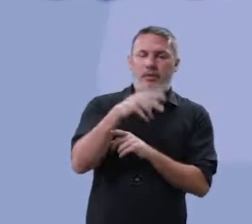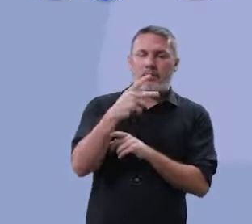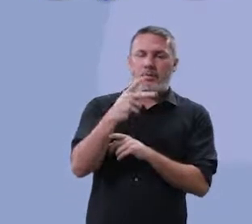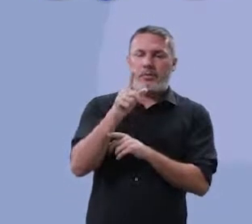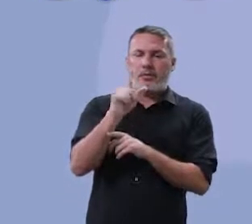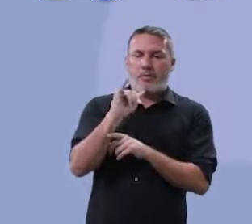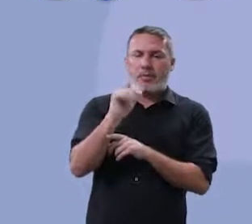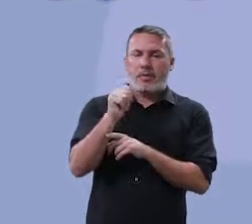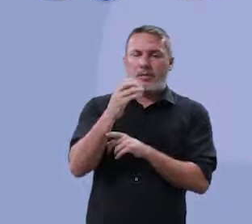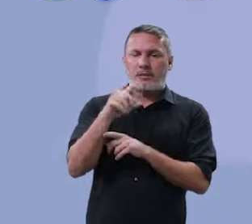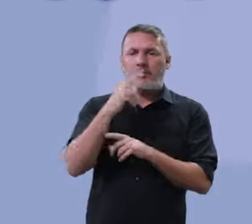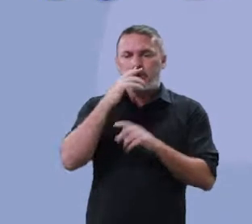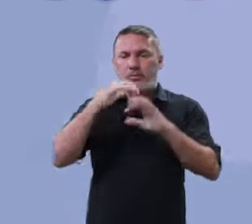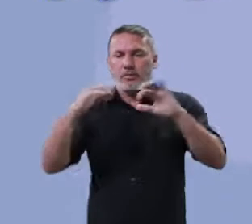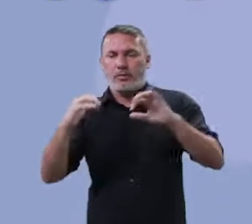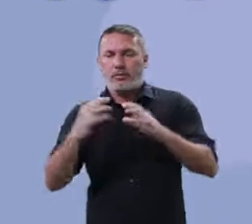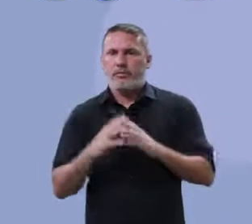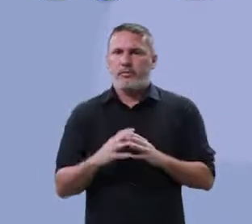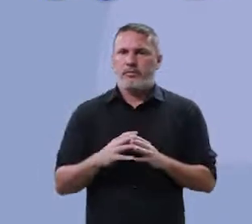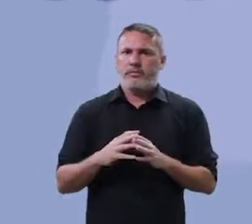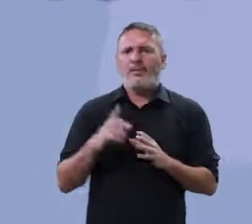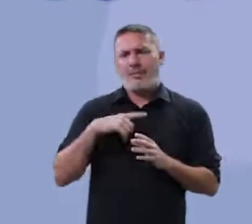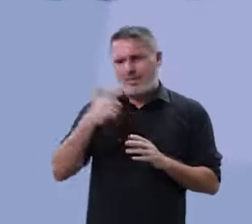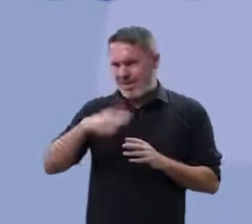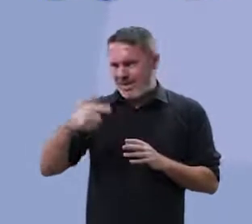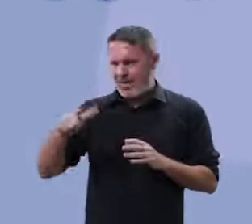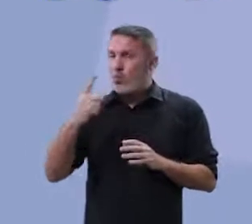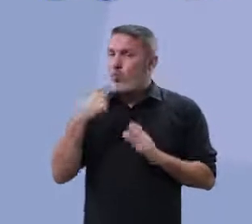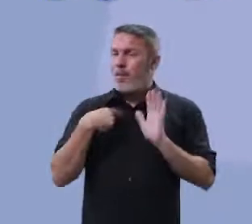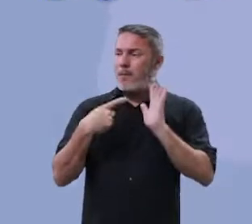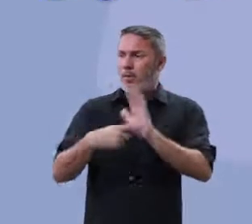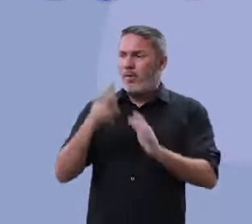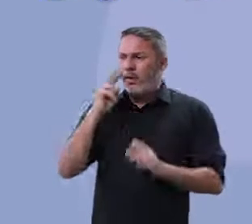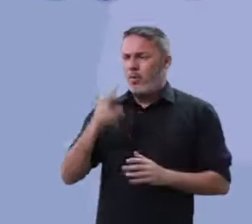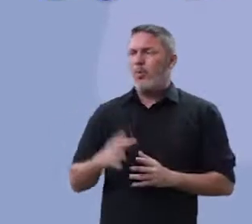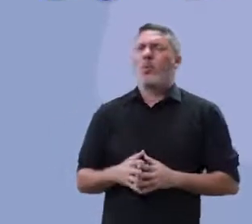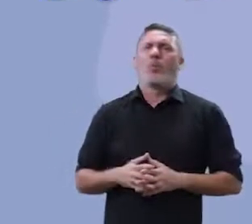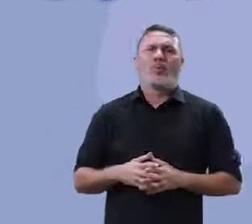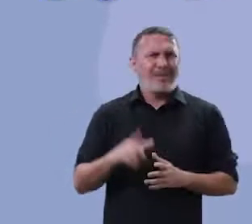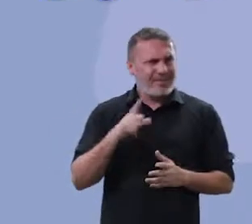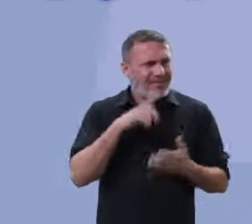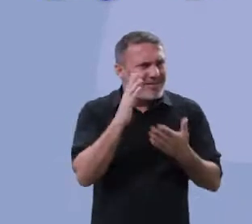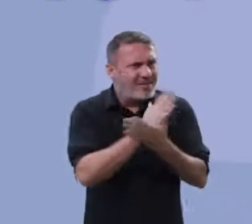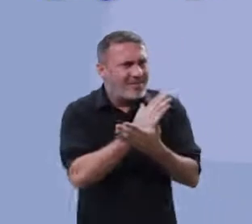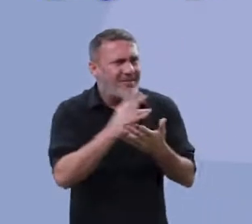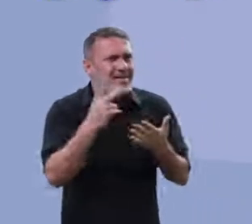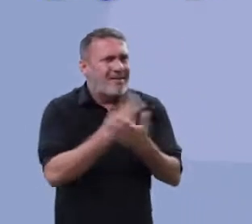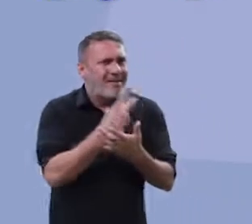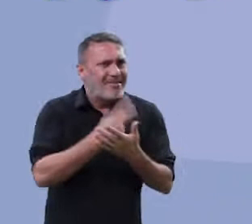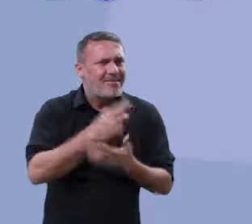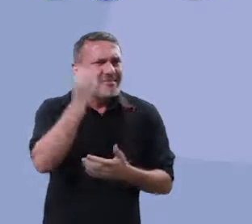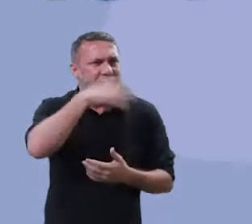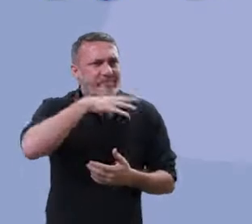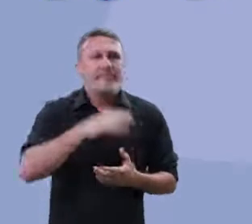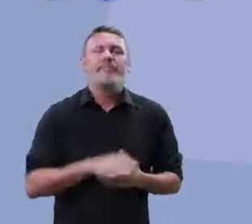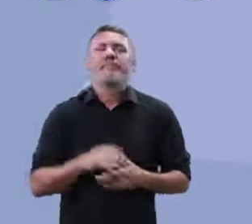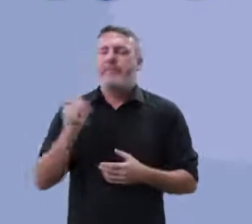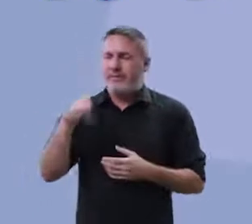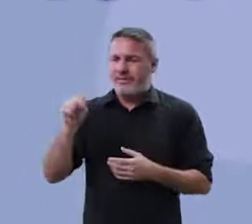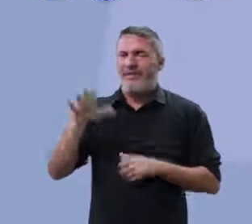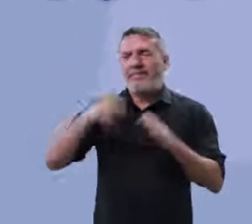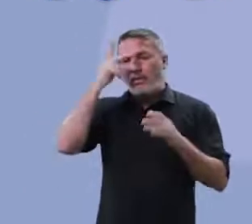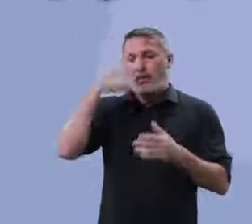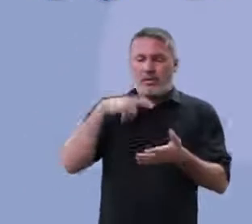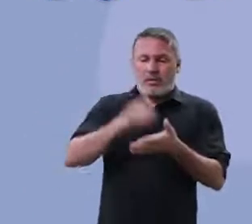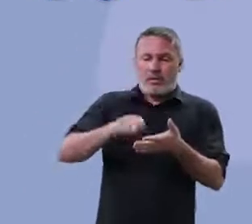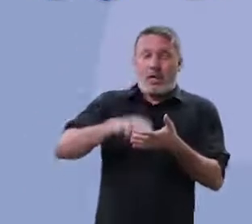P, L e colocou o I. Ok? Nós temos outros erros, mas eu estou mostrando. Nossa, professor, ocorre isso? Sim. Às vezes